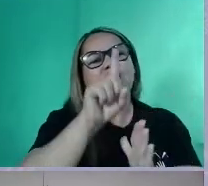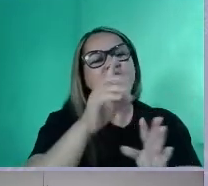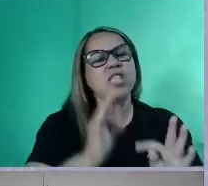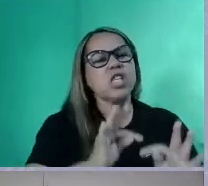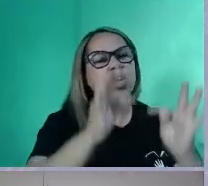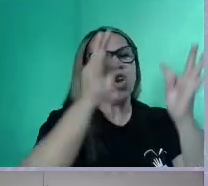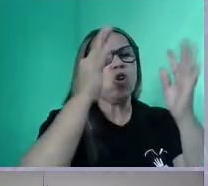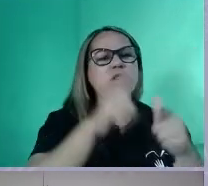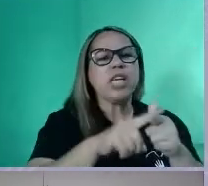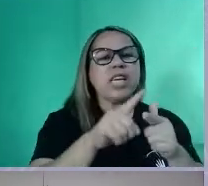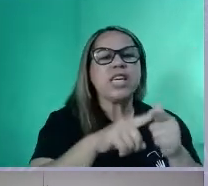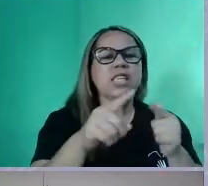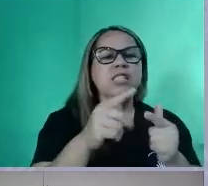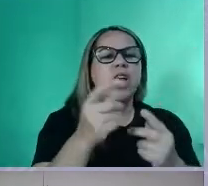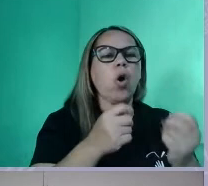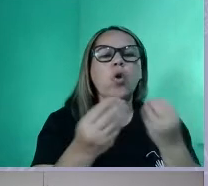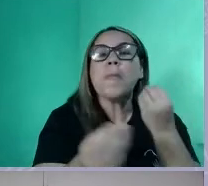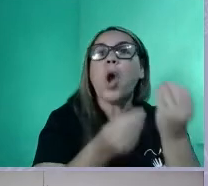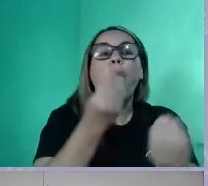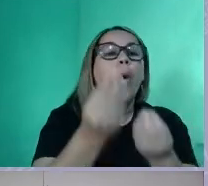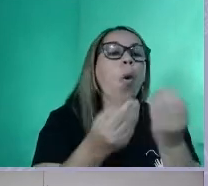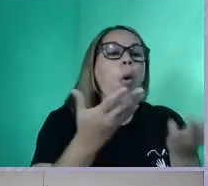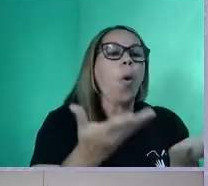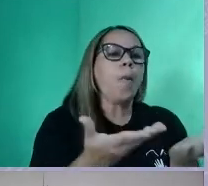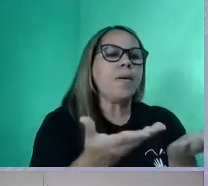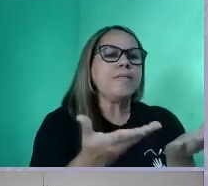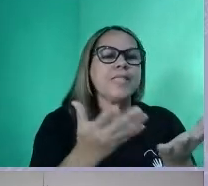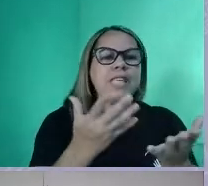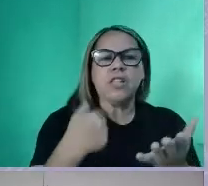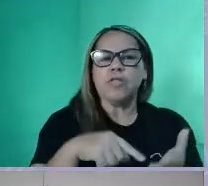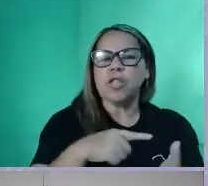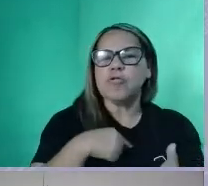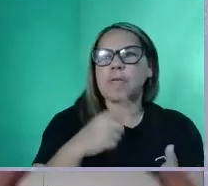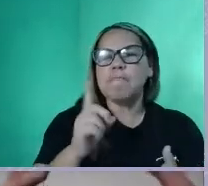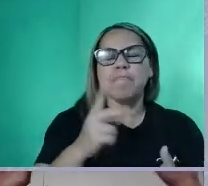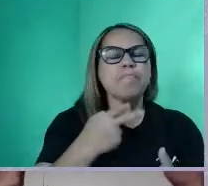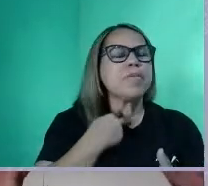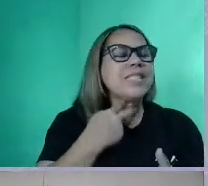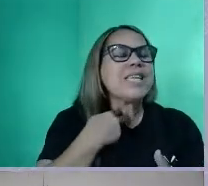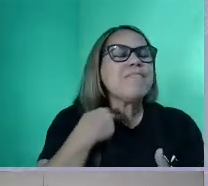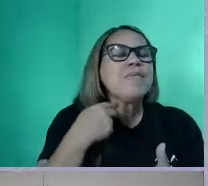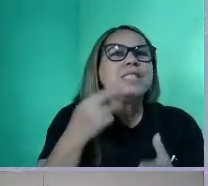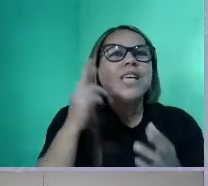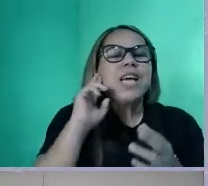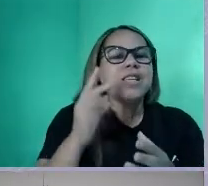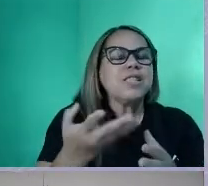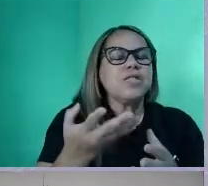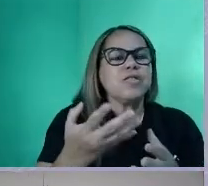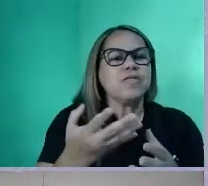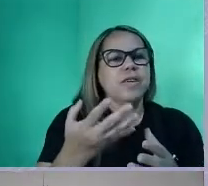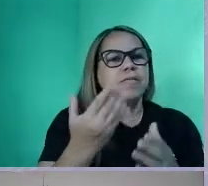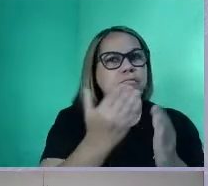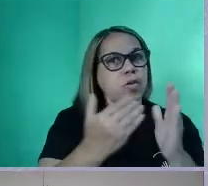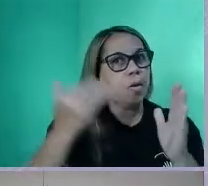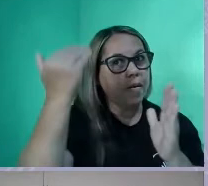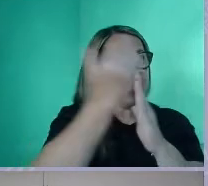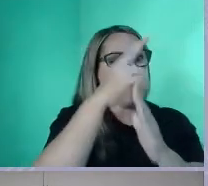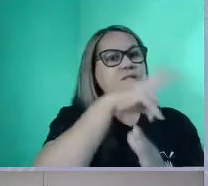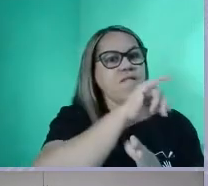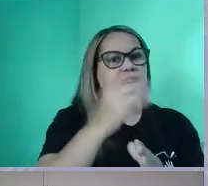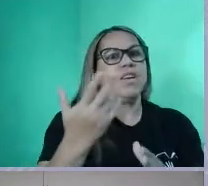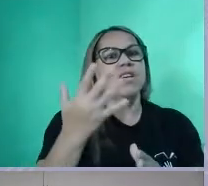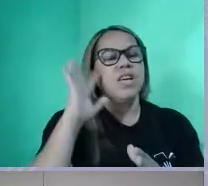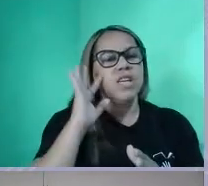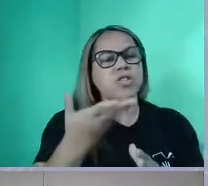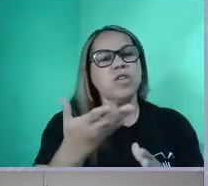Como seria isso? A gente vai, a gente não pode resolver nada, gente tem que ir para as instâncias superiores, né? Geralmente, a gente faz isso. Então,